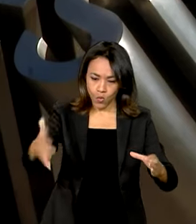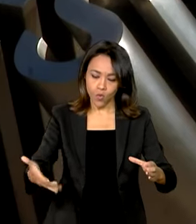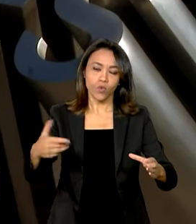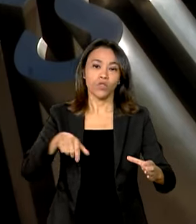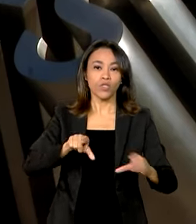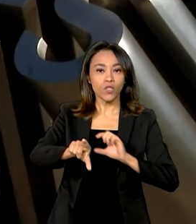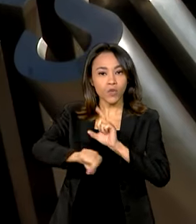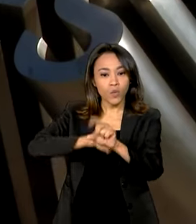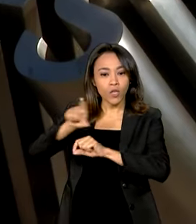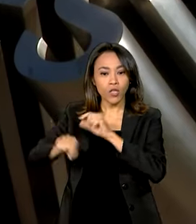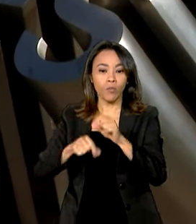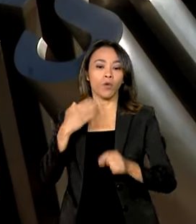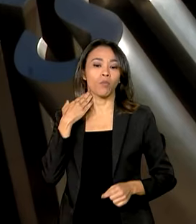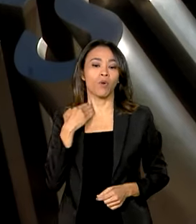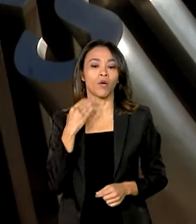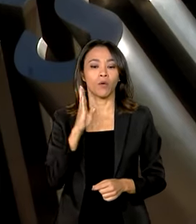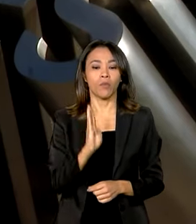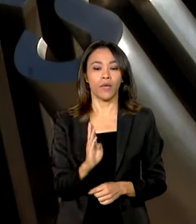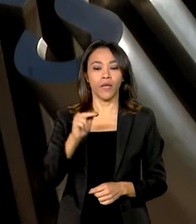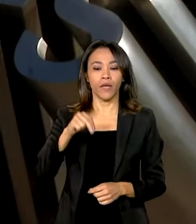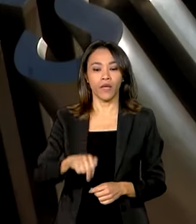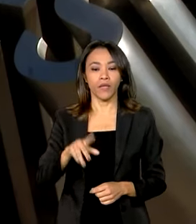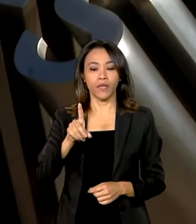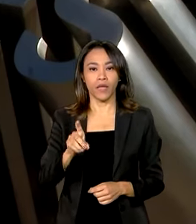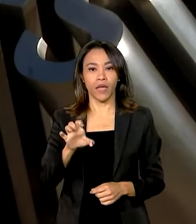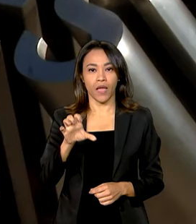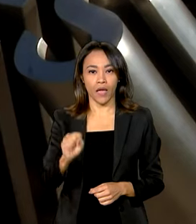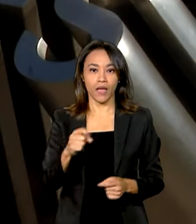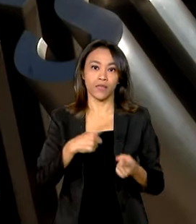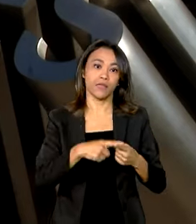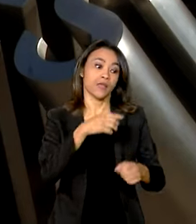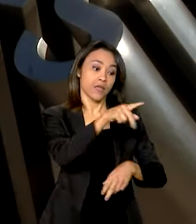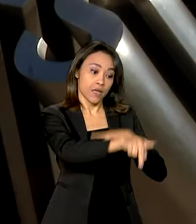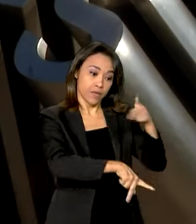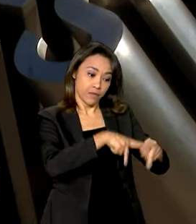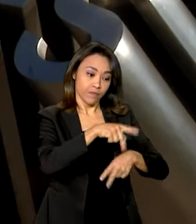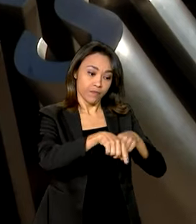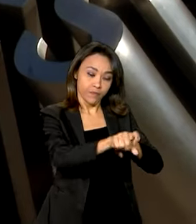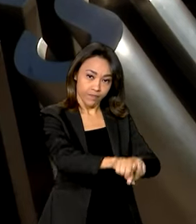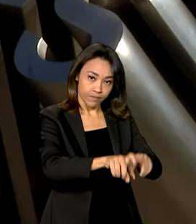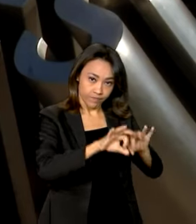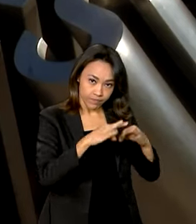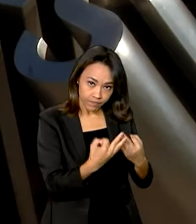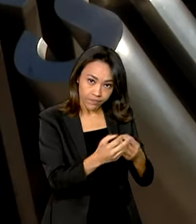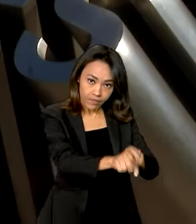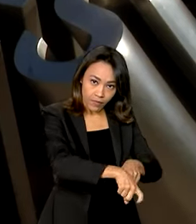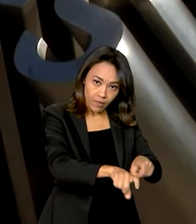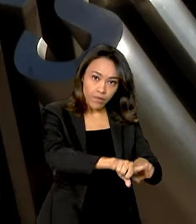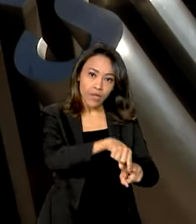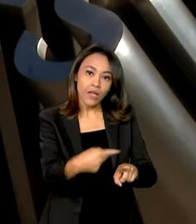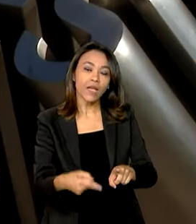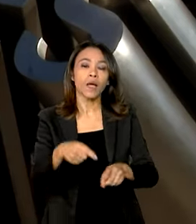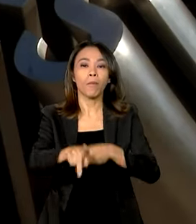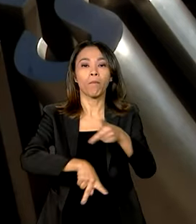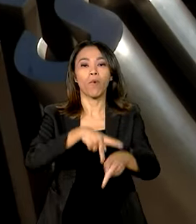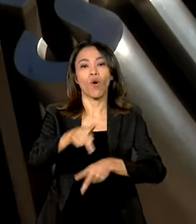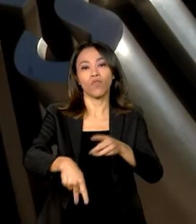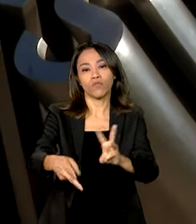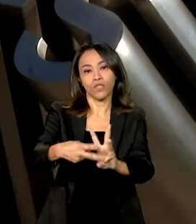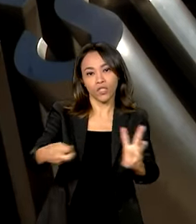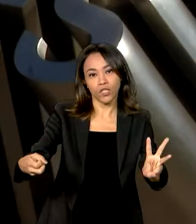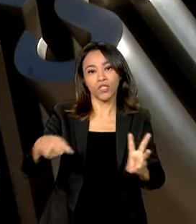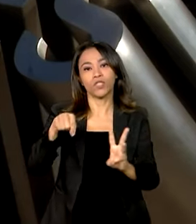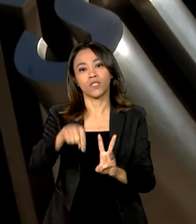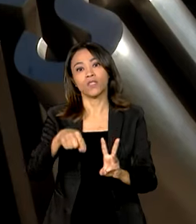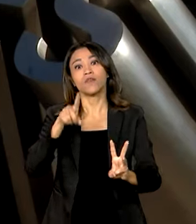agricultores familiares, comunidades tradicionais e povos indígenas, vão fazer, investir